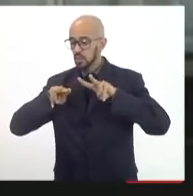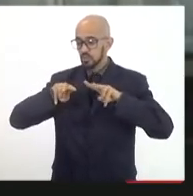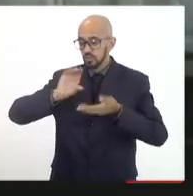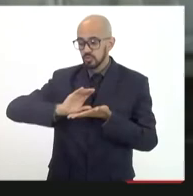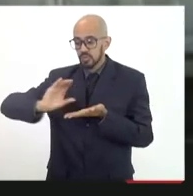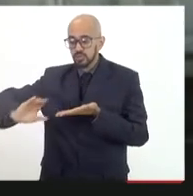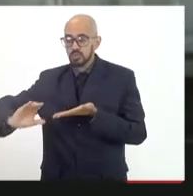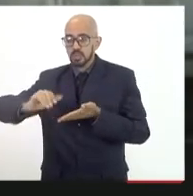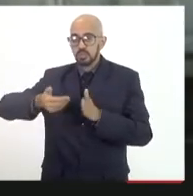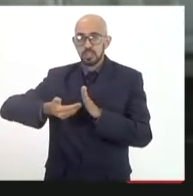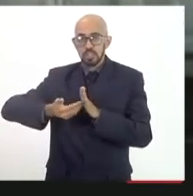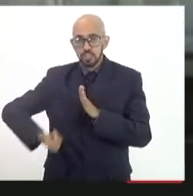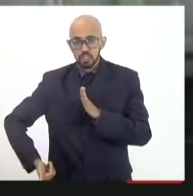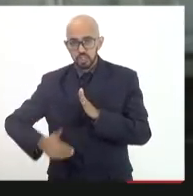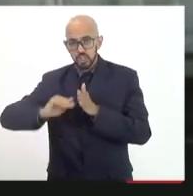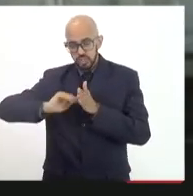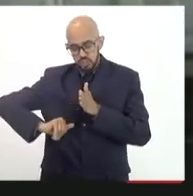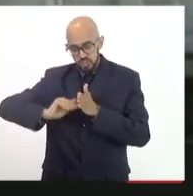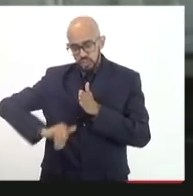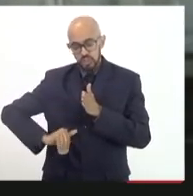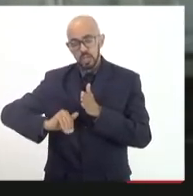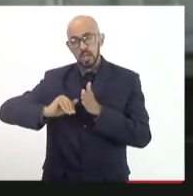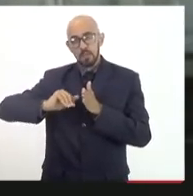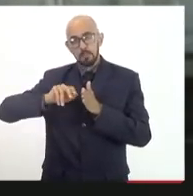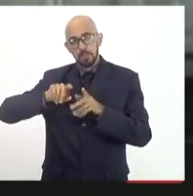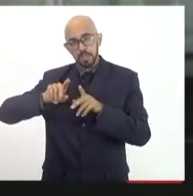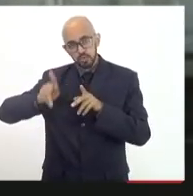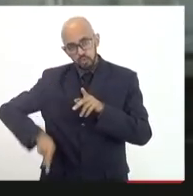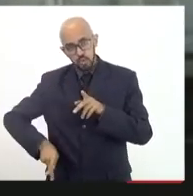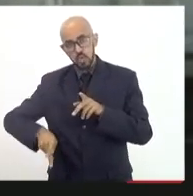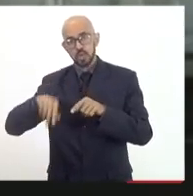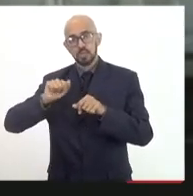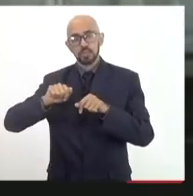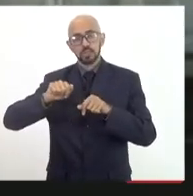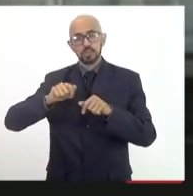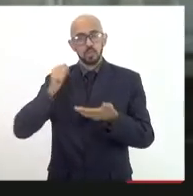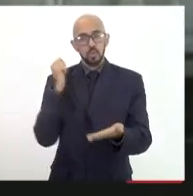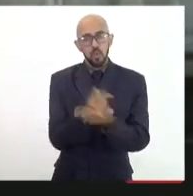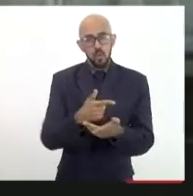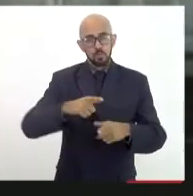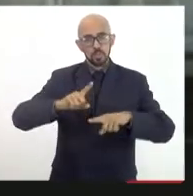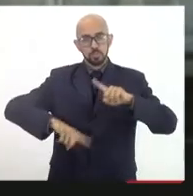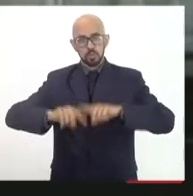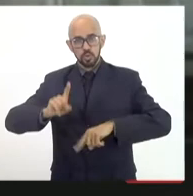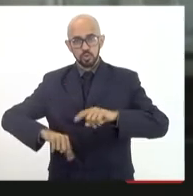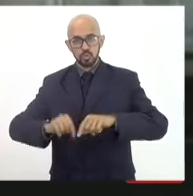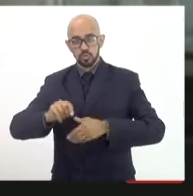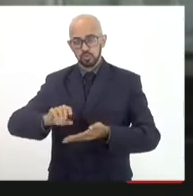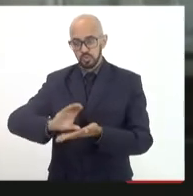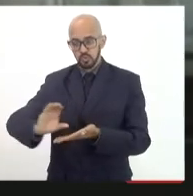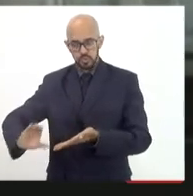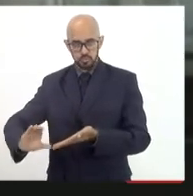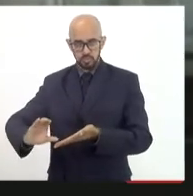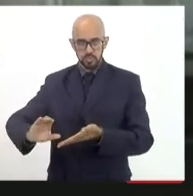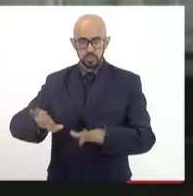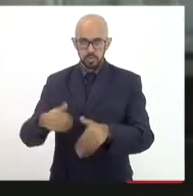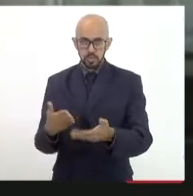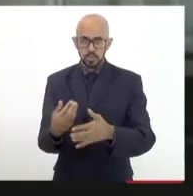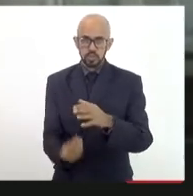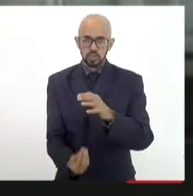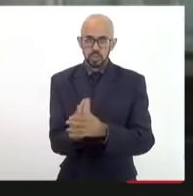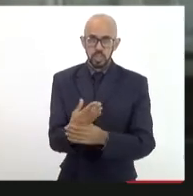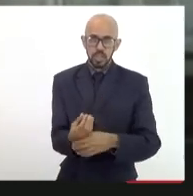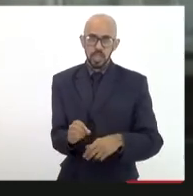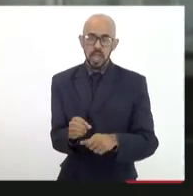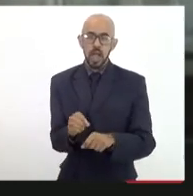pessoas, tira pesquisa, tira compra de produtos. Então, eu digo, a gente redefinindo que o